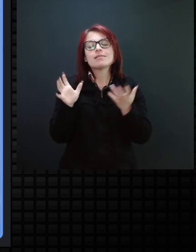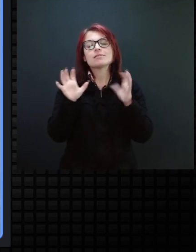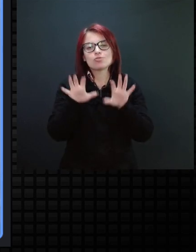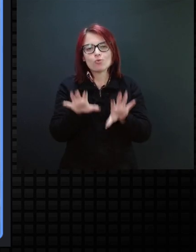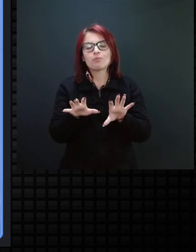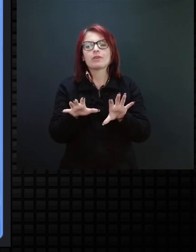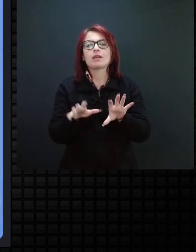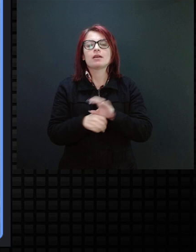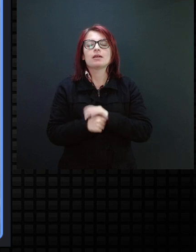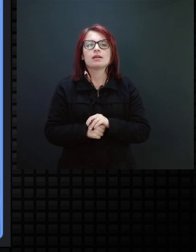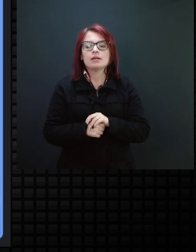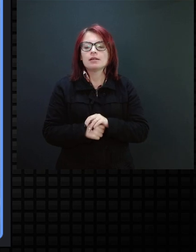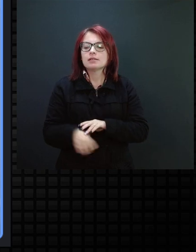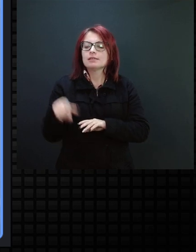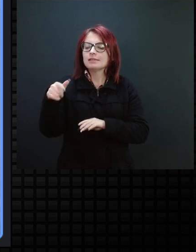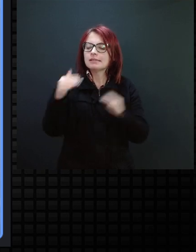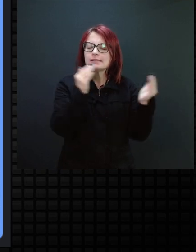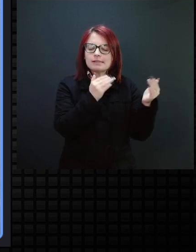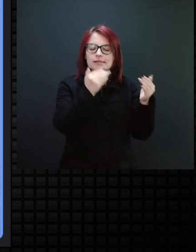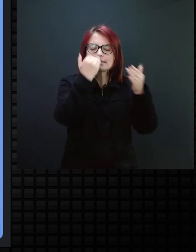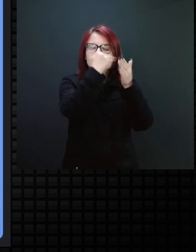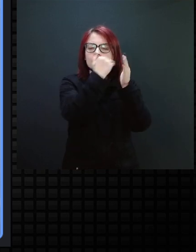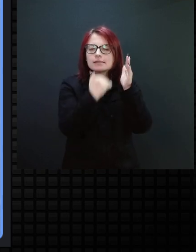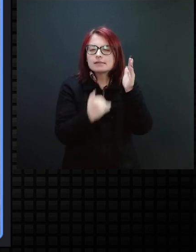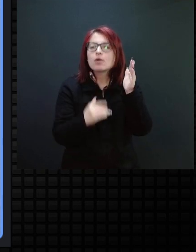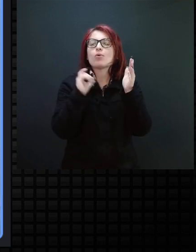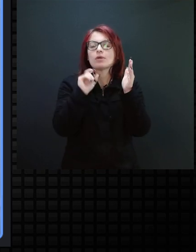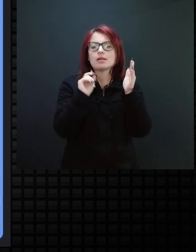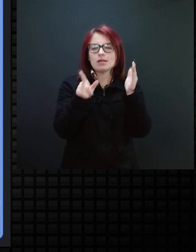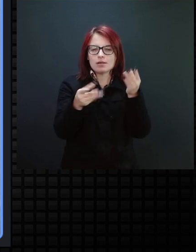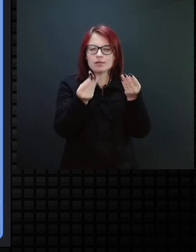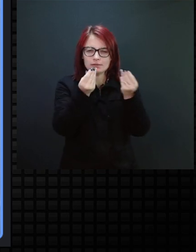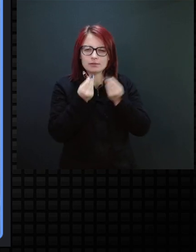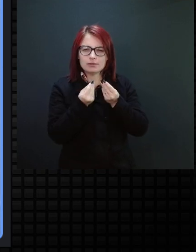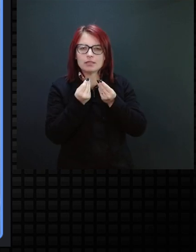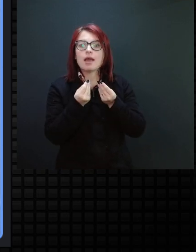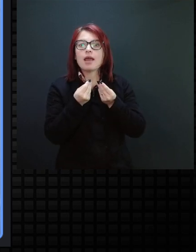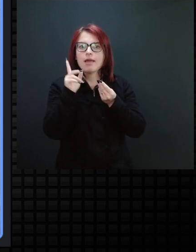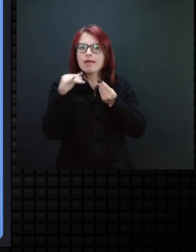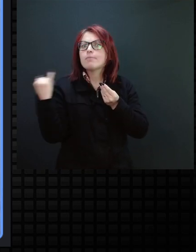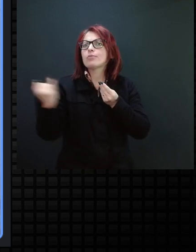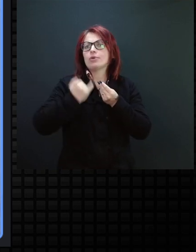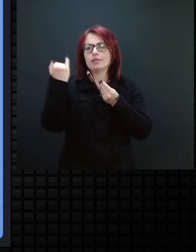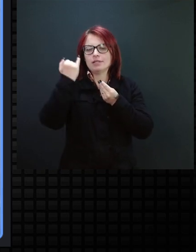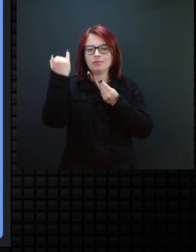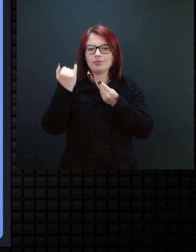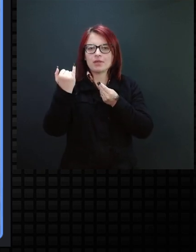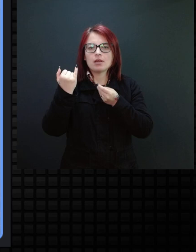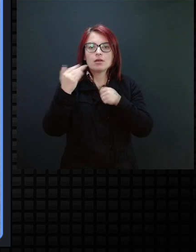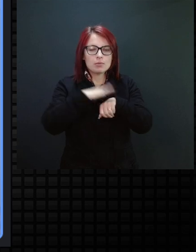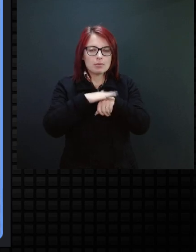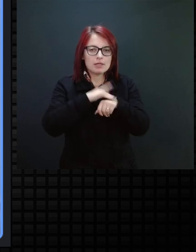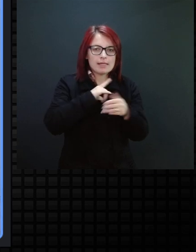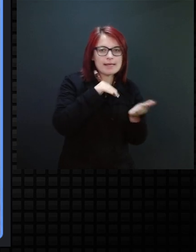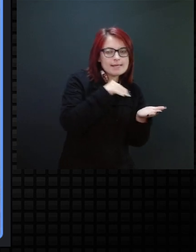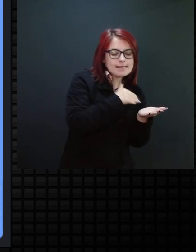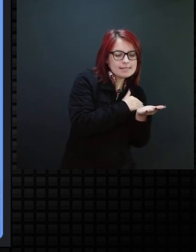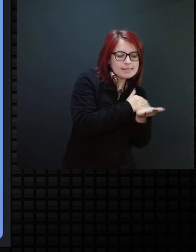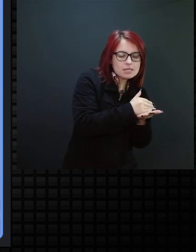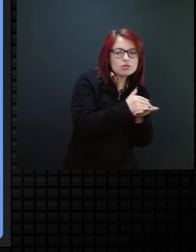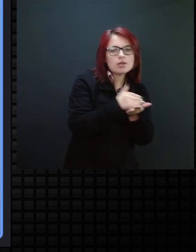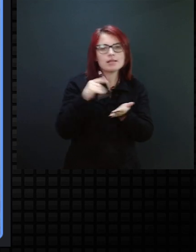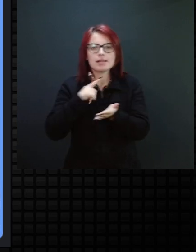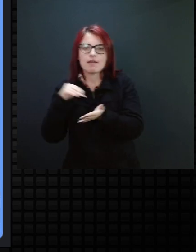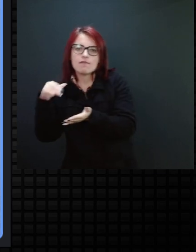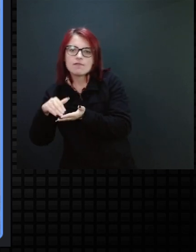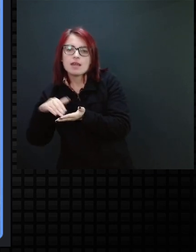Carlos falou, já é tão importante porque, como mencionado, início e fim é o básico